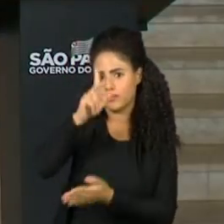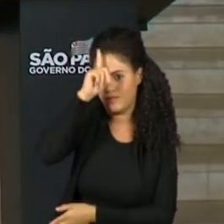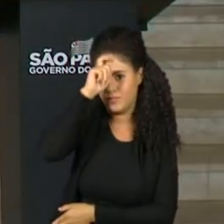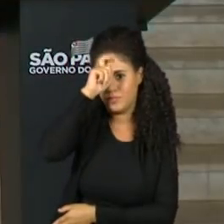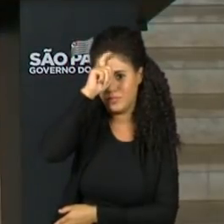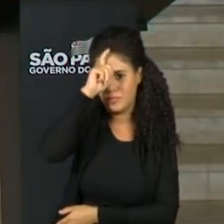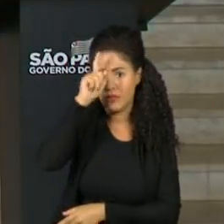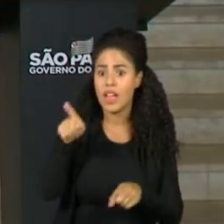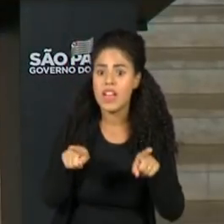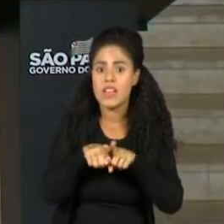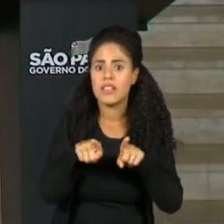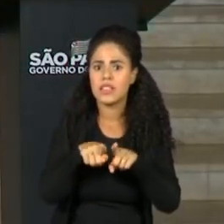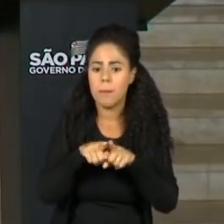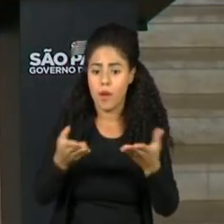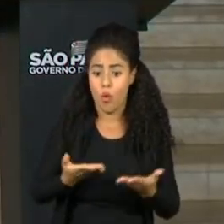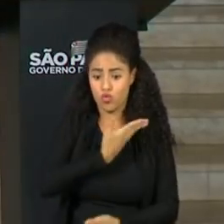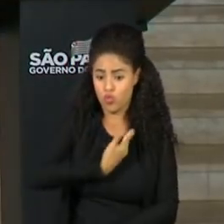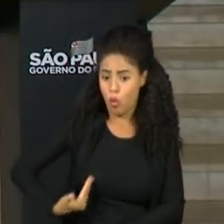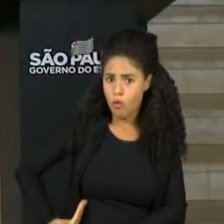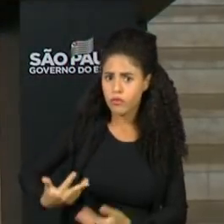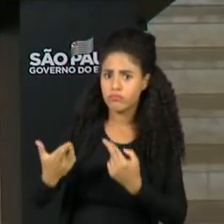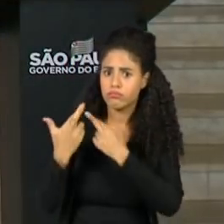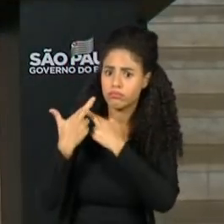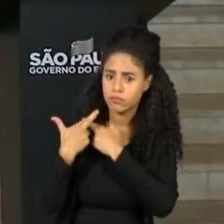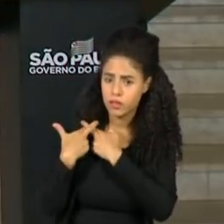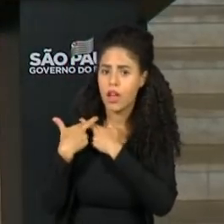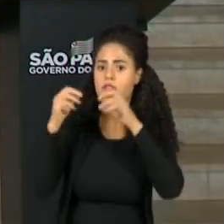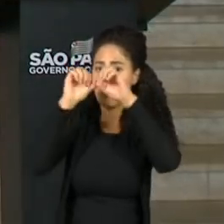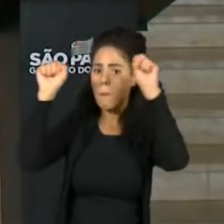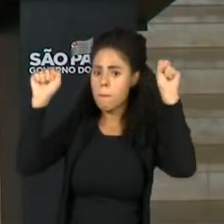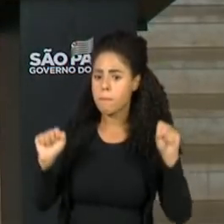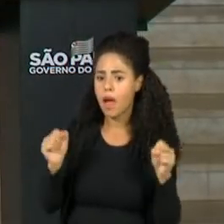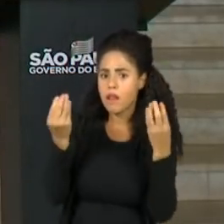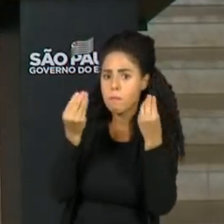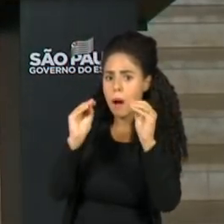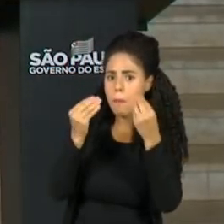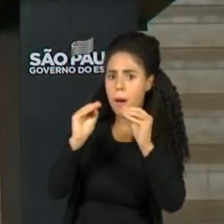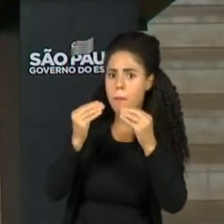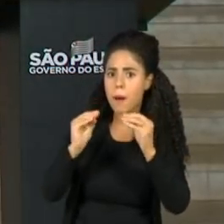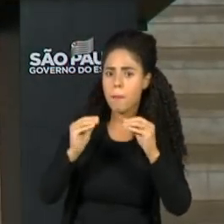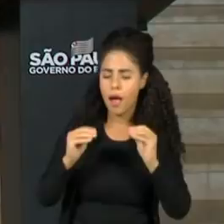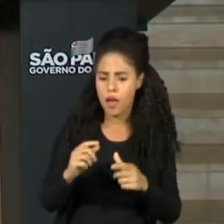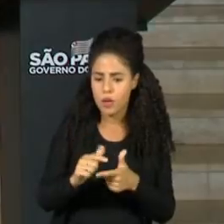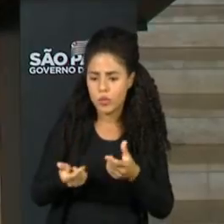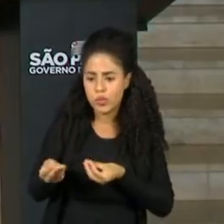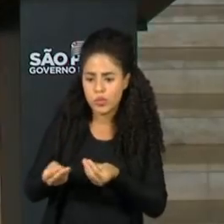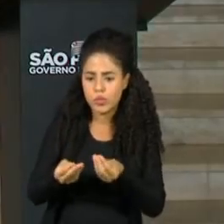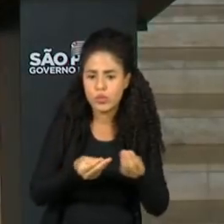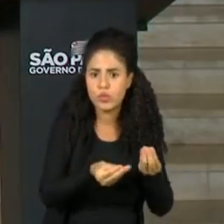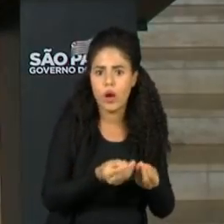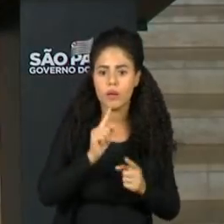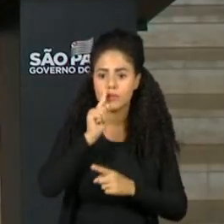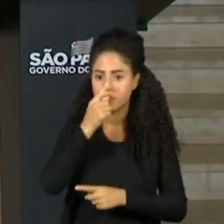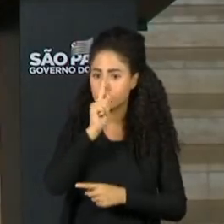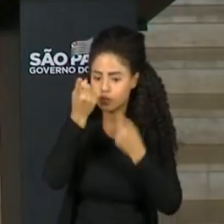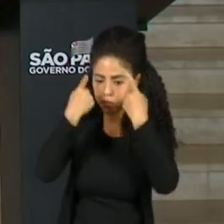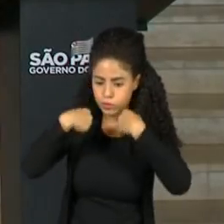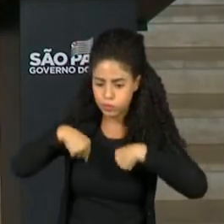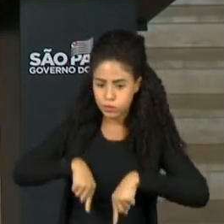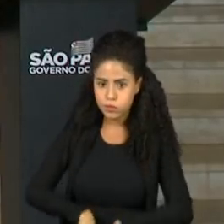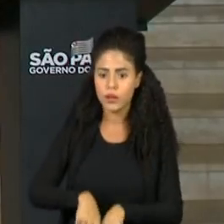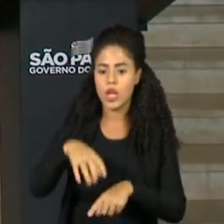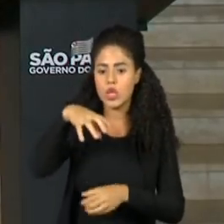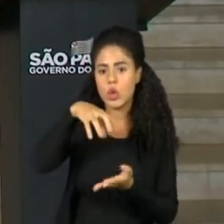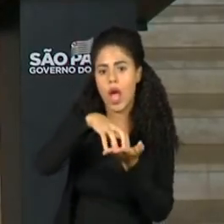Além disso, o governo também vai atualizar os dados em relação à distribuição de testes nos postos de